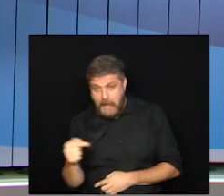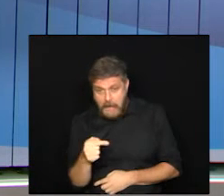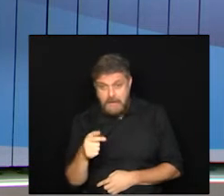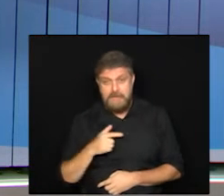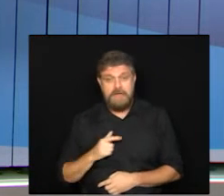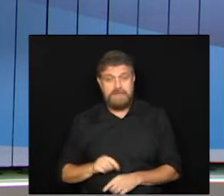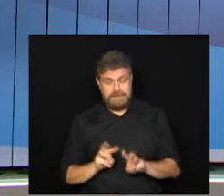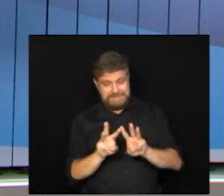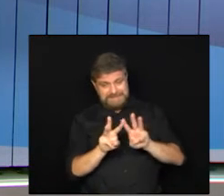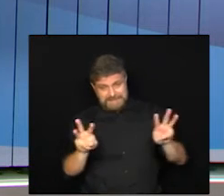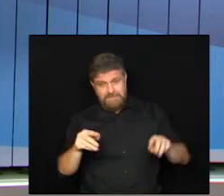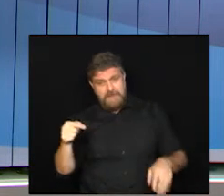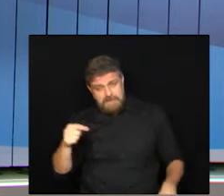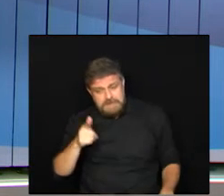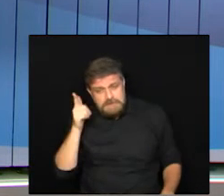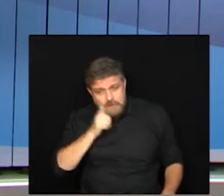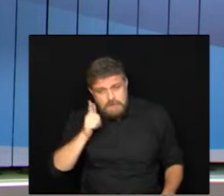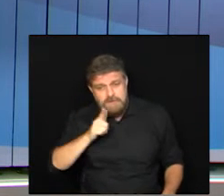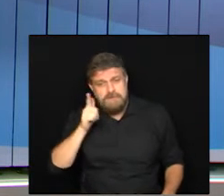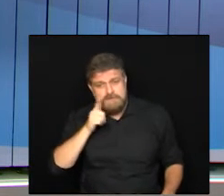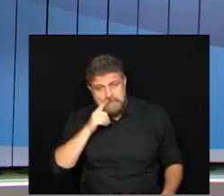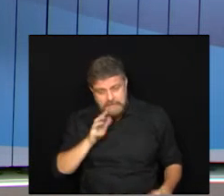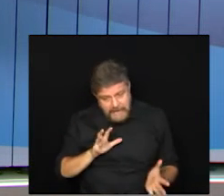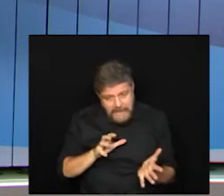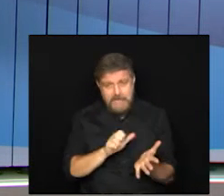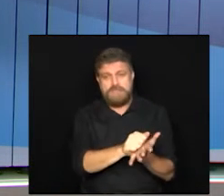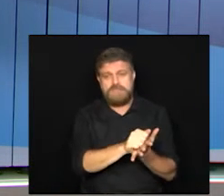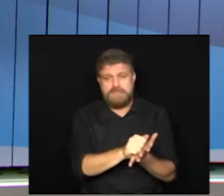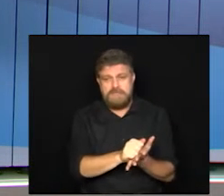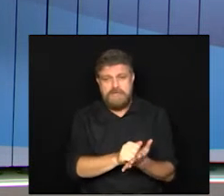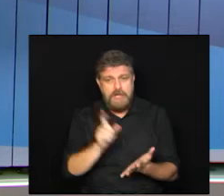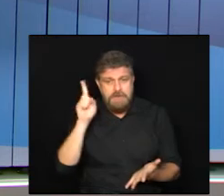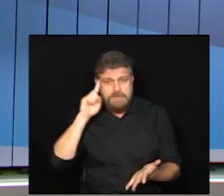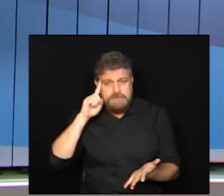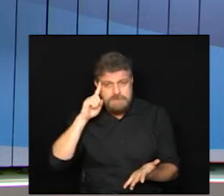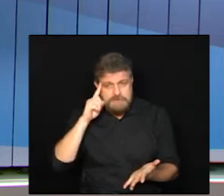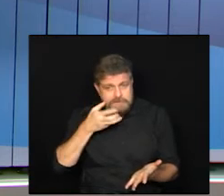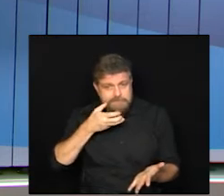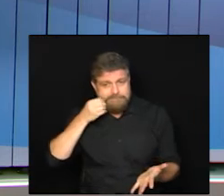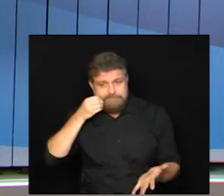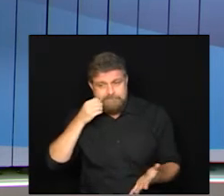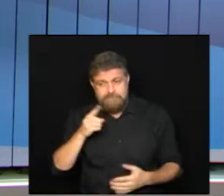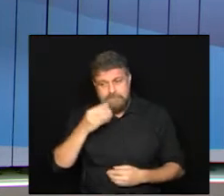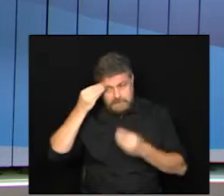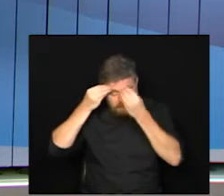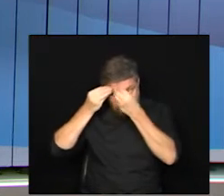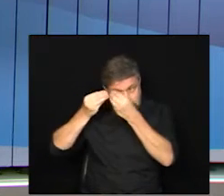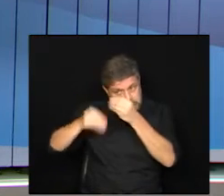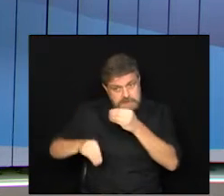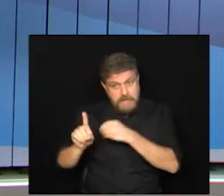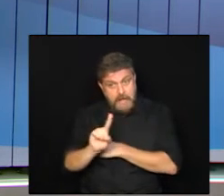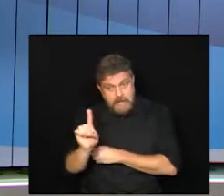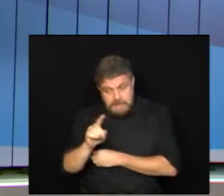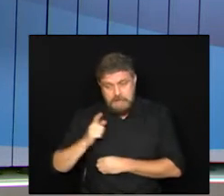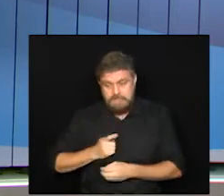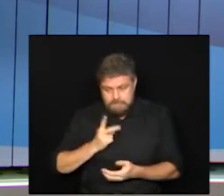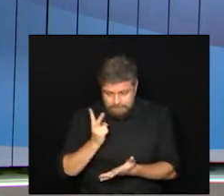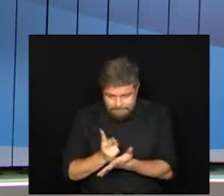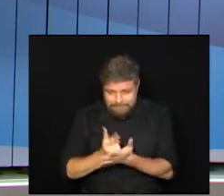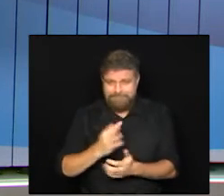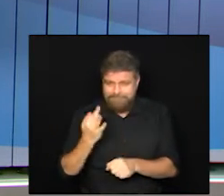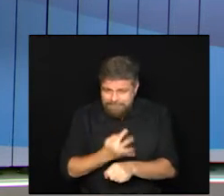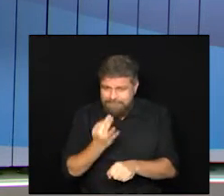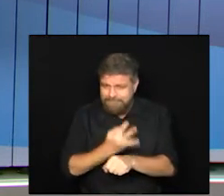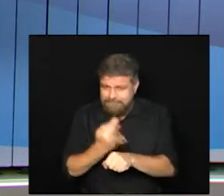deste site que você vai conseguir fazer o seu agendamento então não desista Almiro de fazer aí